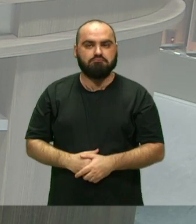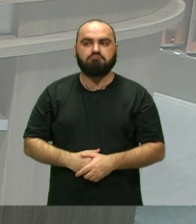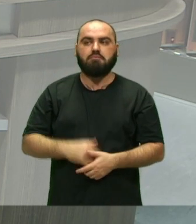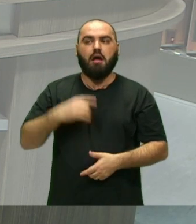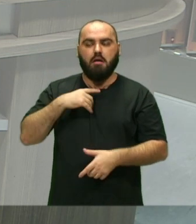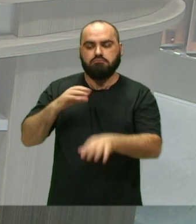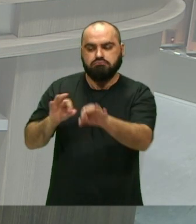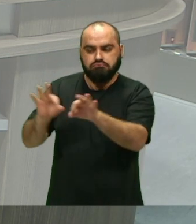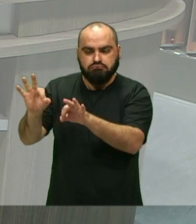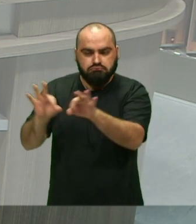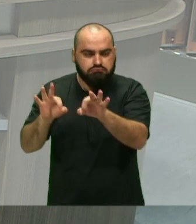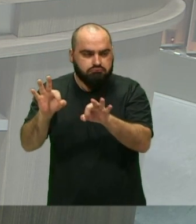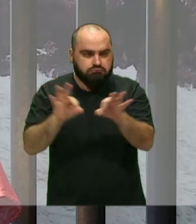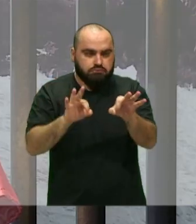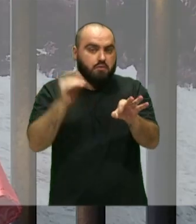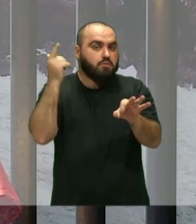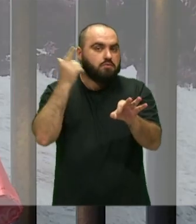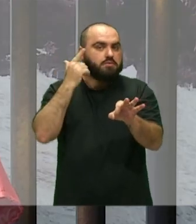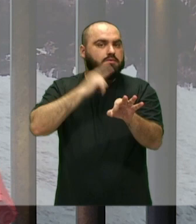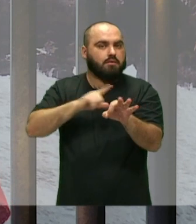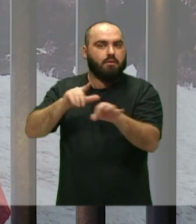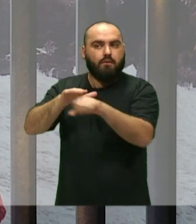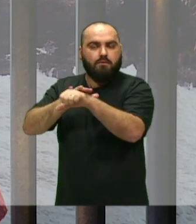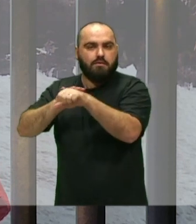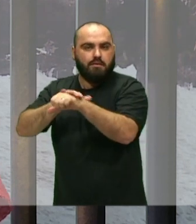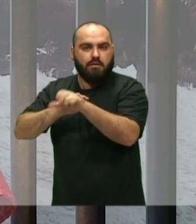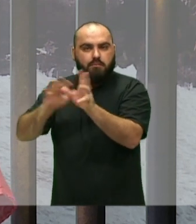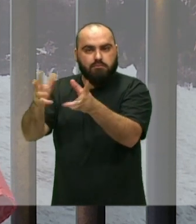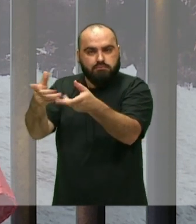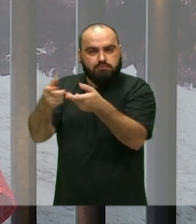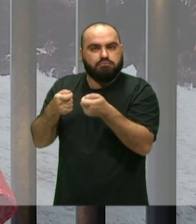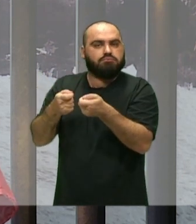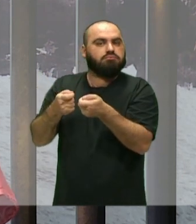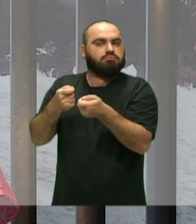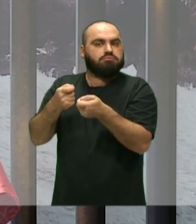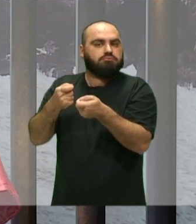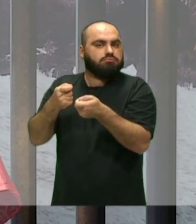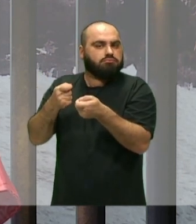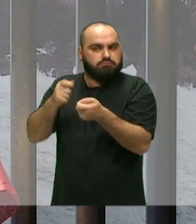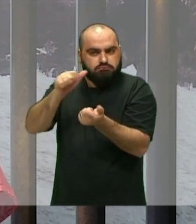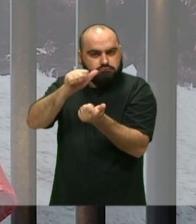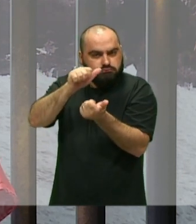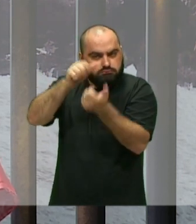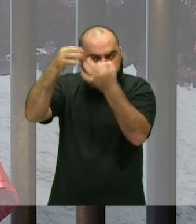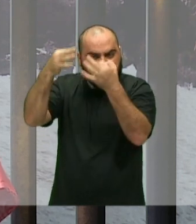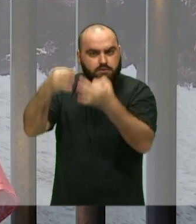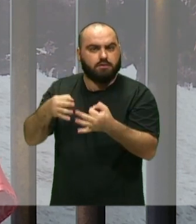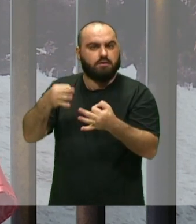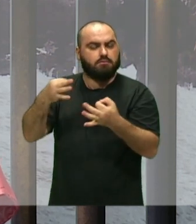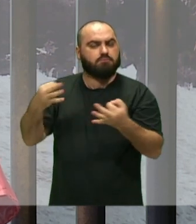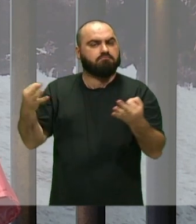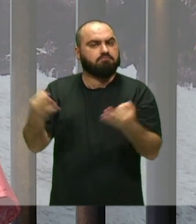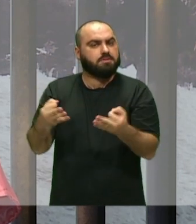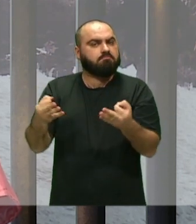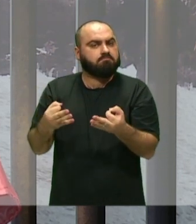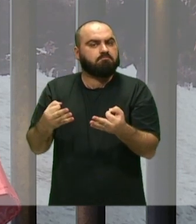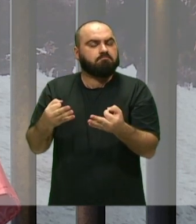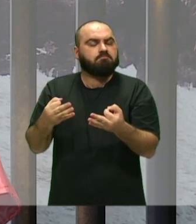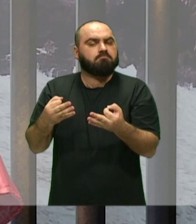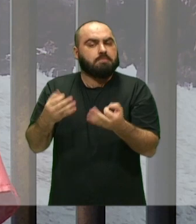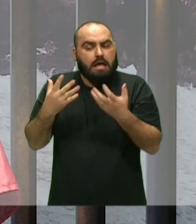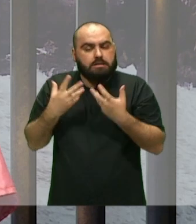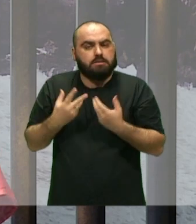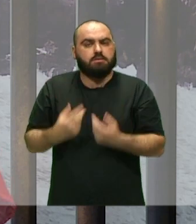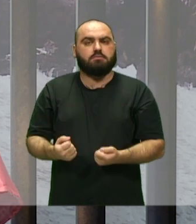coletivo Para poder A gente acolher Né? Acolher De uma forma Adequada Então a gente Está Né?